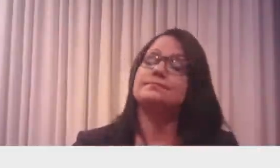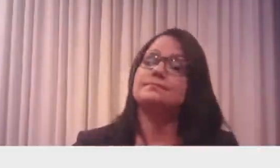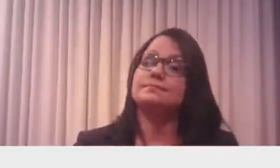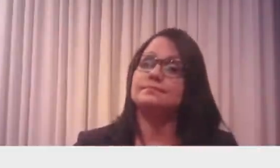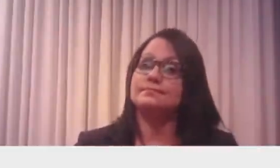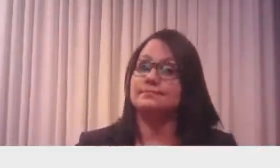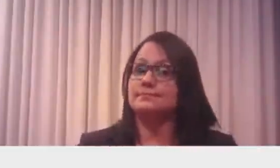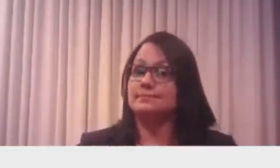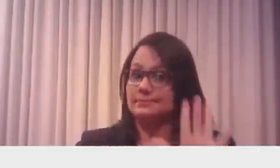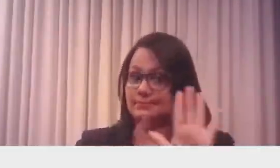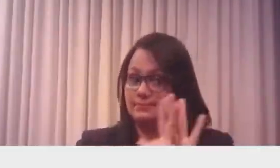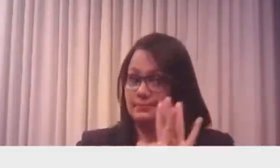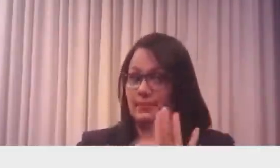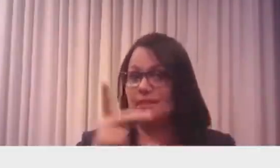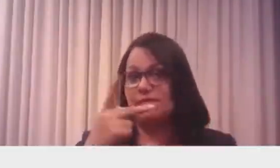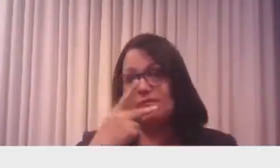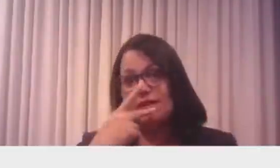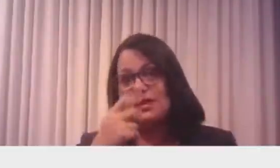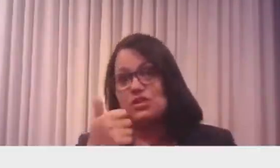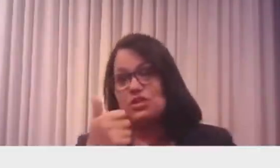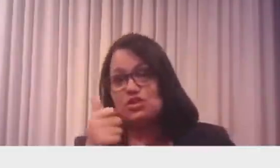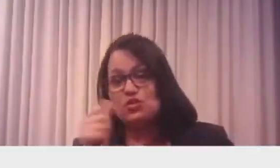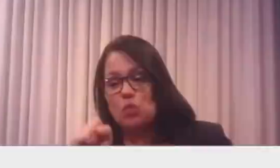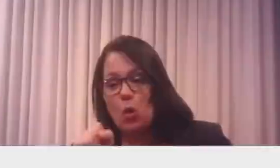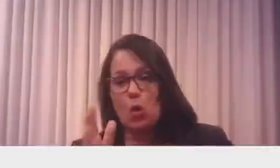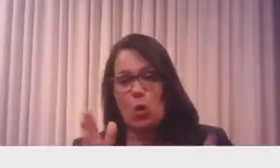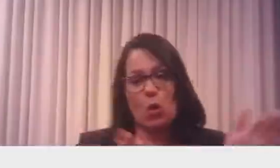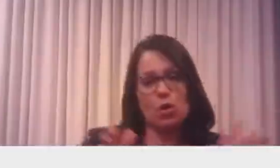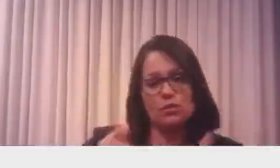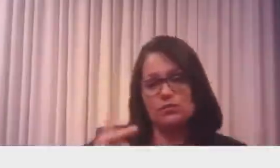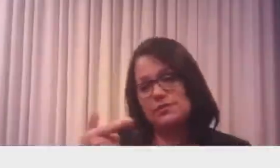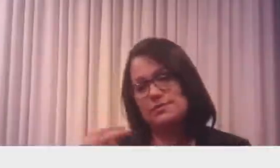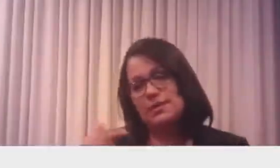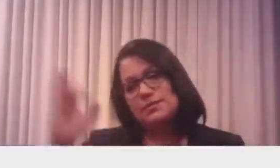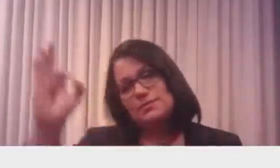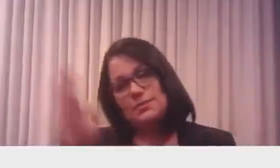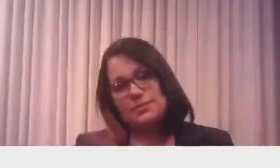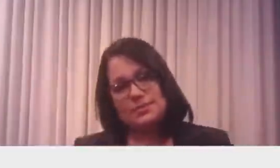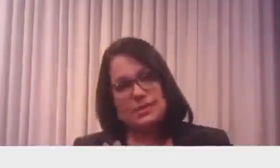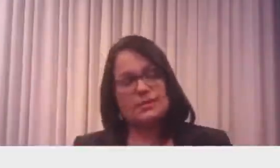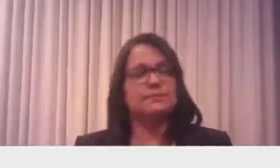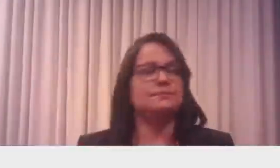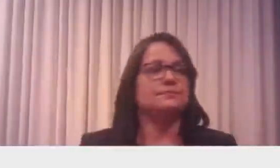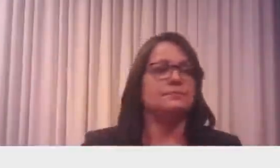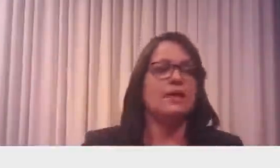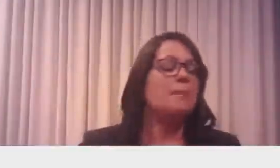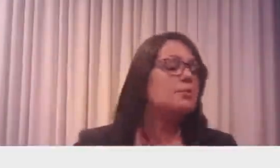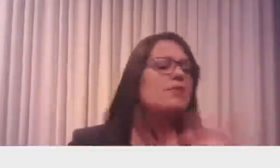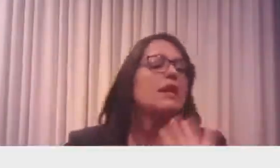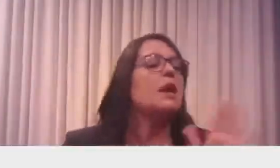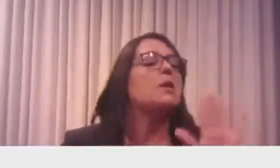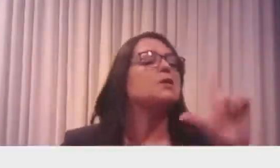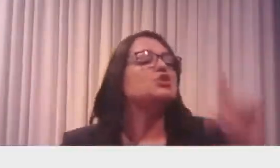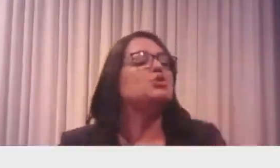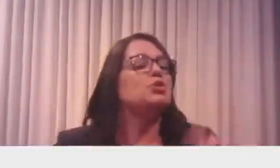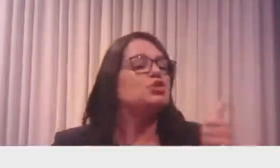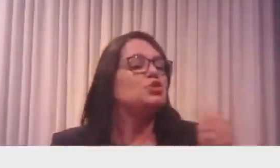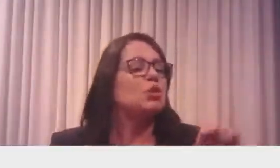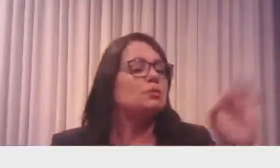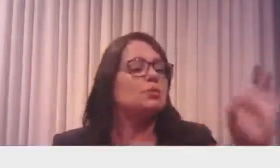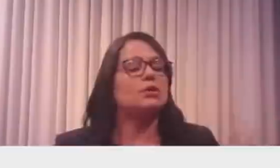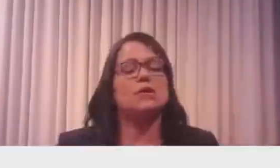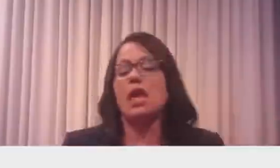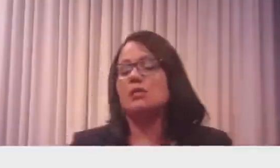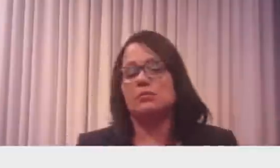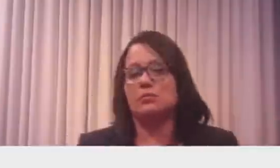do etanol na gasolina é de 18% a 27%. daí alguns falam, pô, passa pra 18%. Bem, não é um